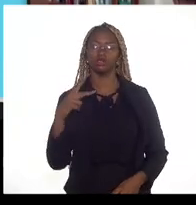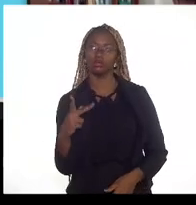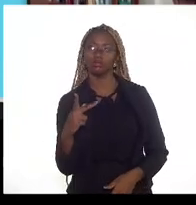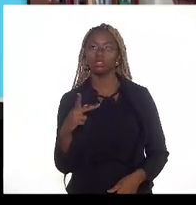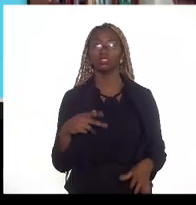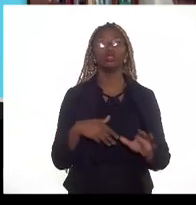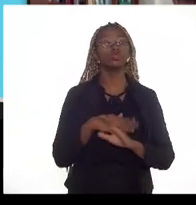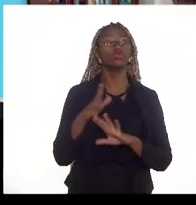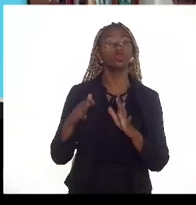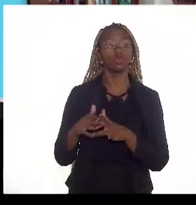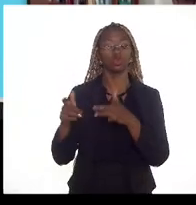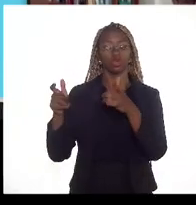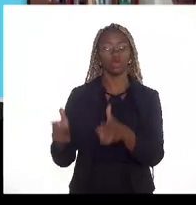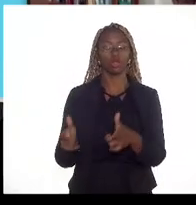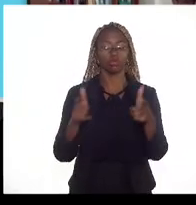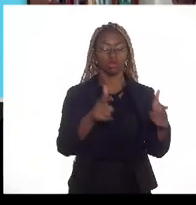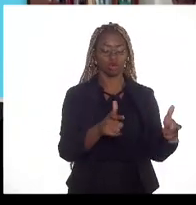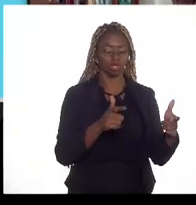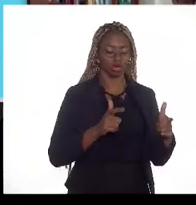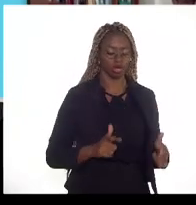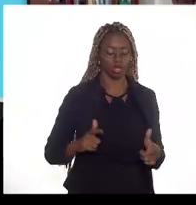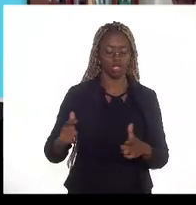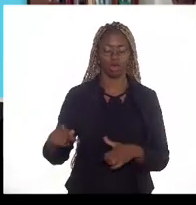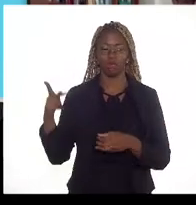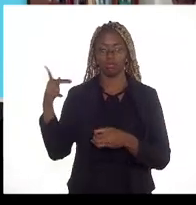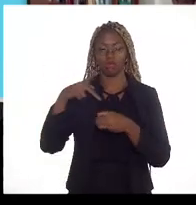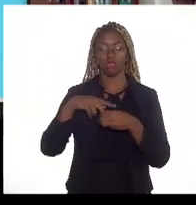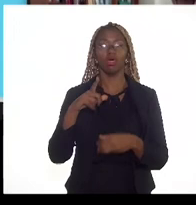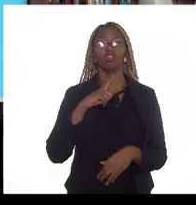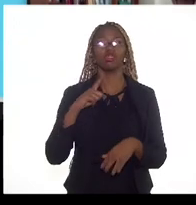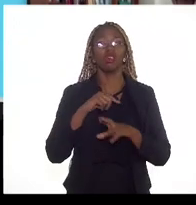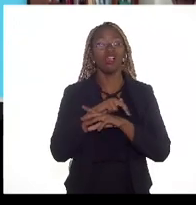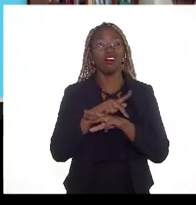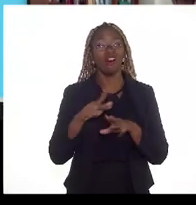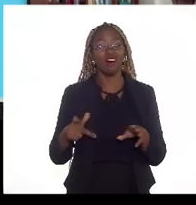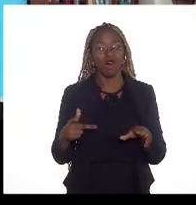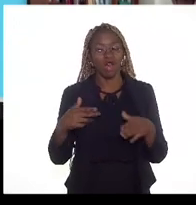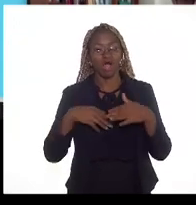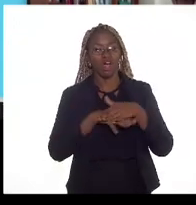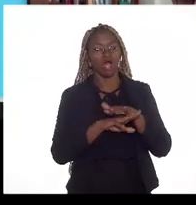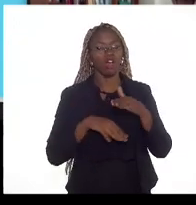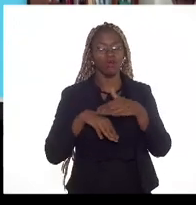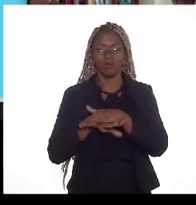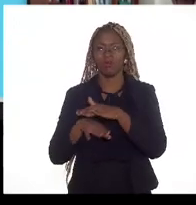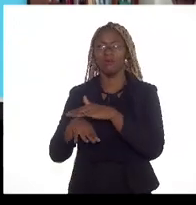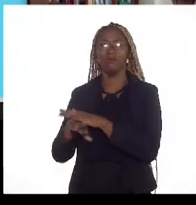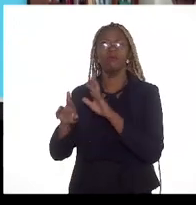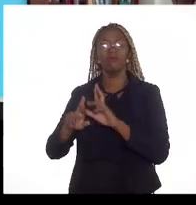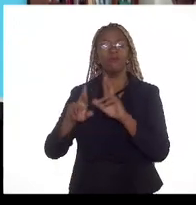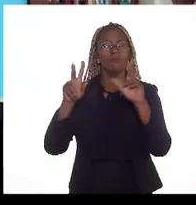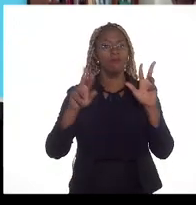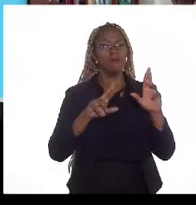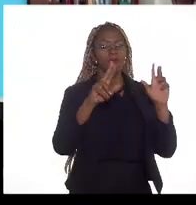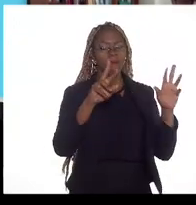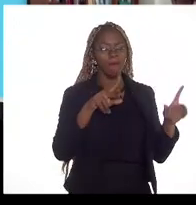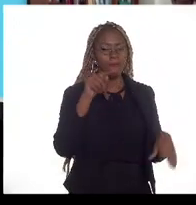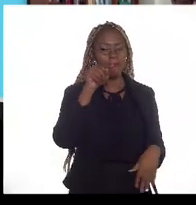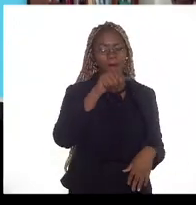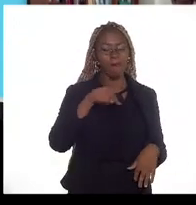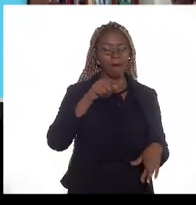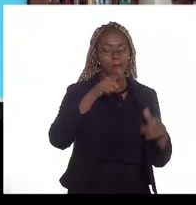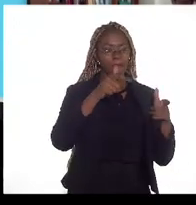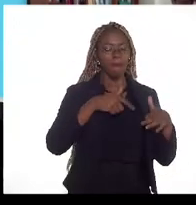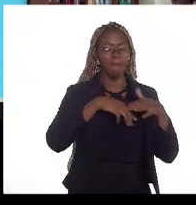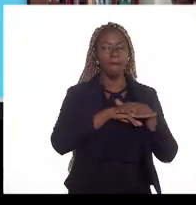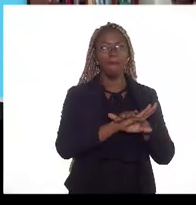petróleo tem diversos reservatórios distintos e esses reservatórios